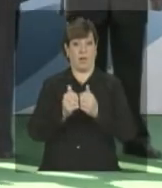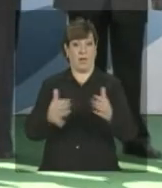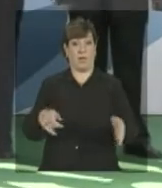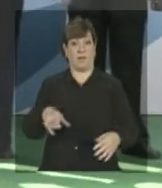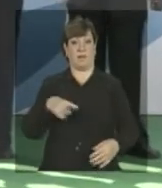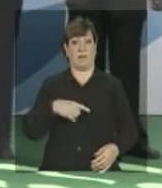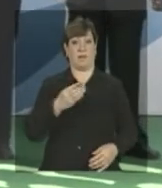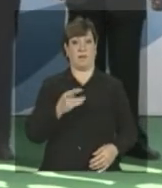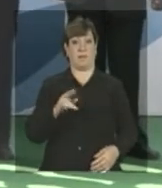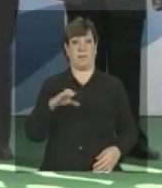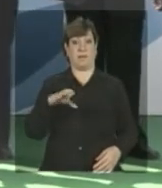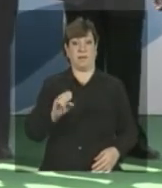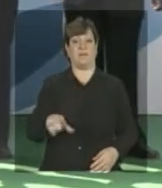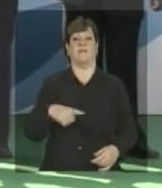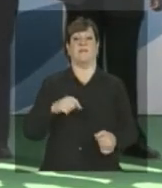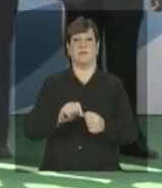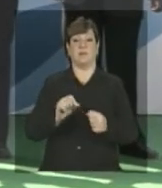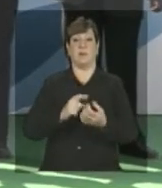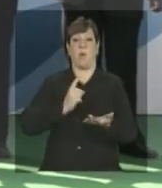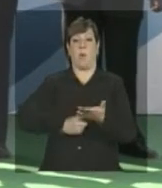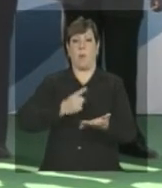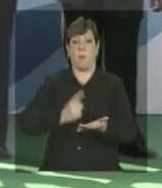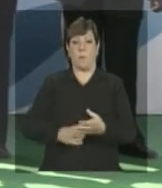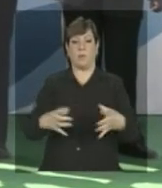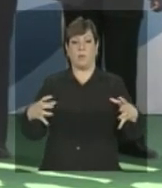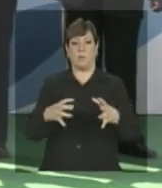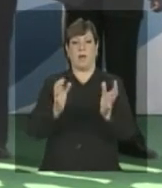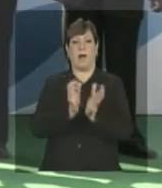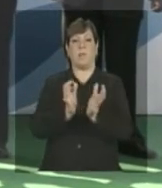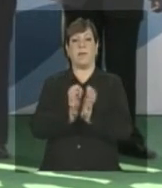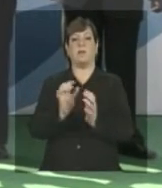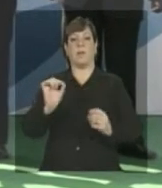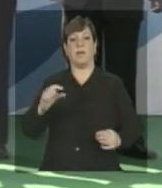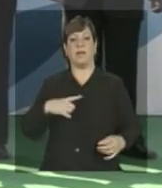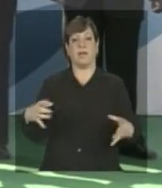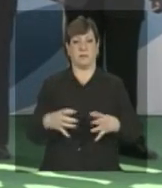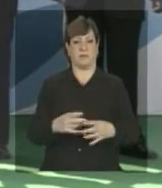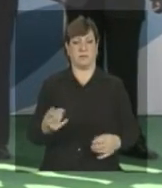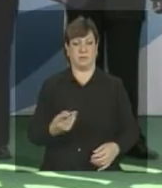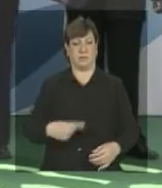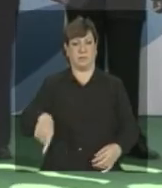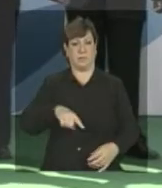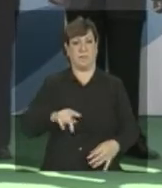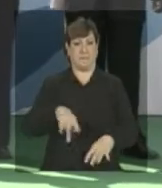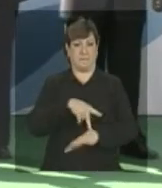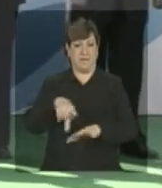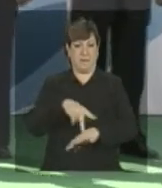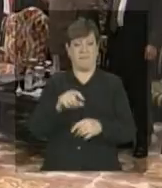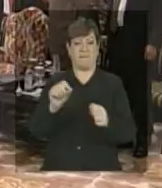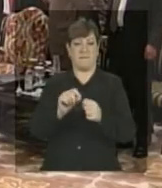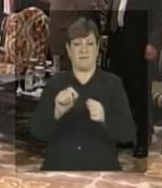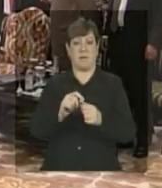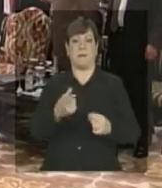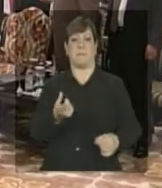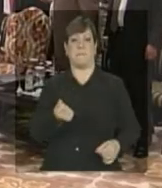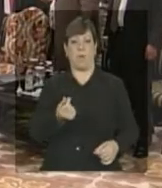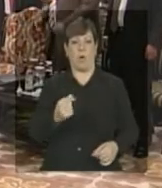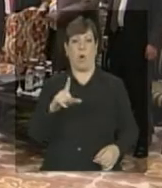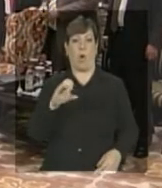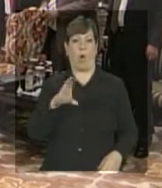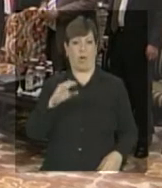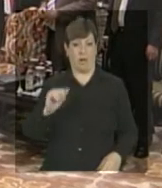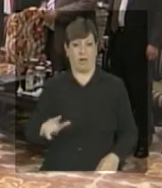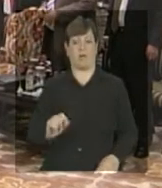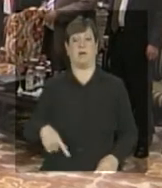firmaram um compromisso para que as trocas comerciais entre os dois países sejam feitas em moedas locais. O acordo foi